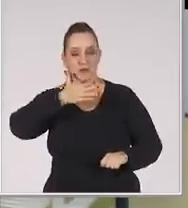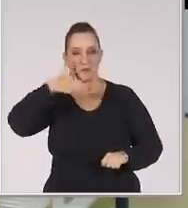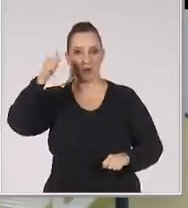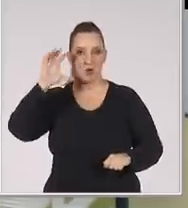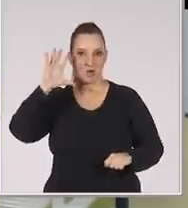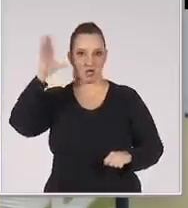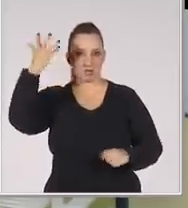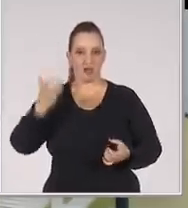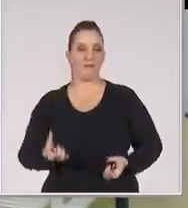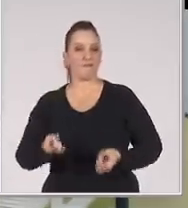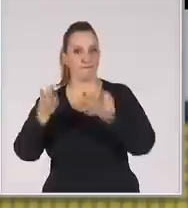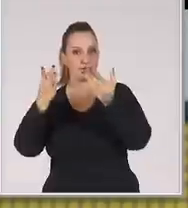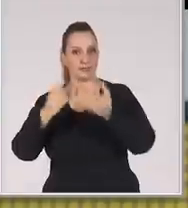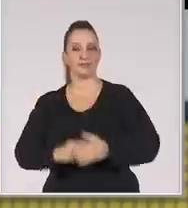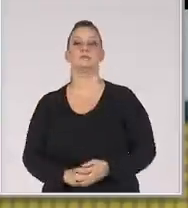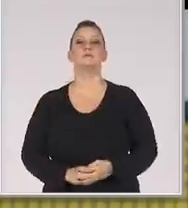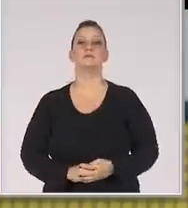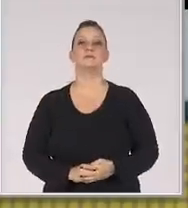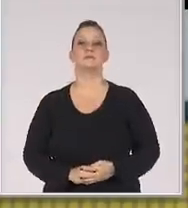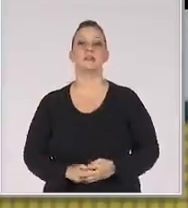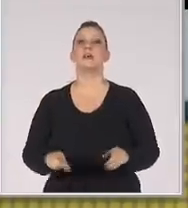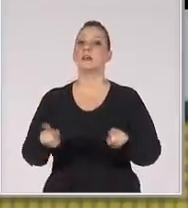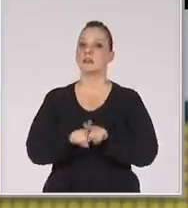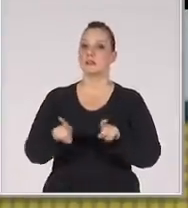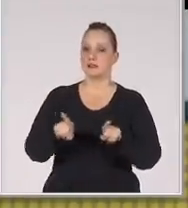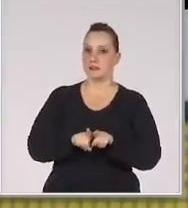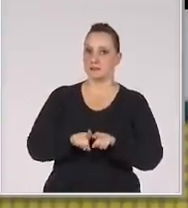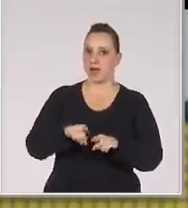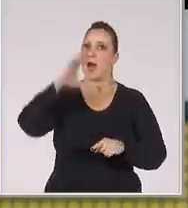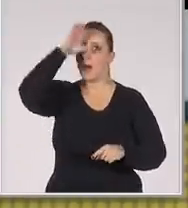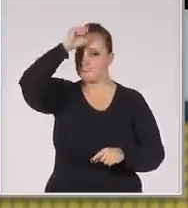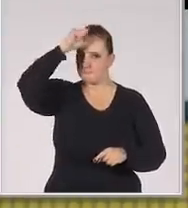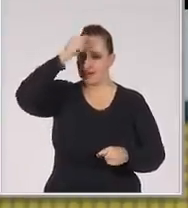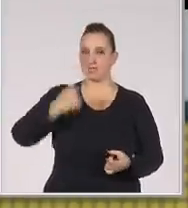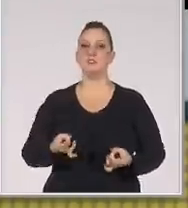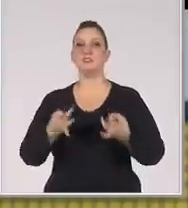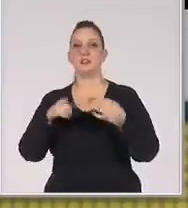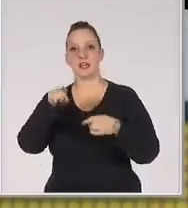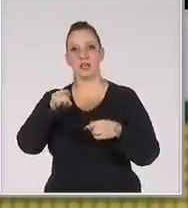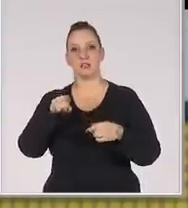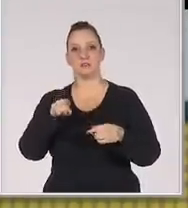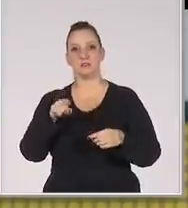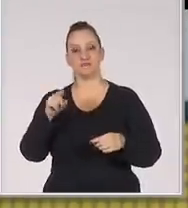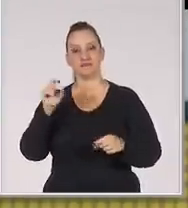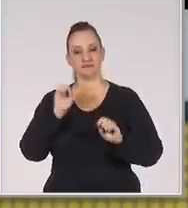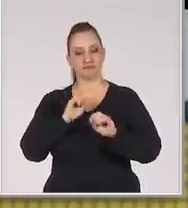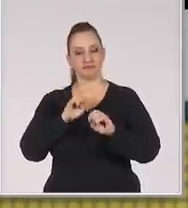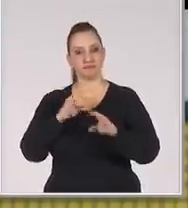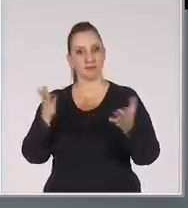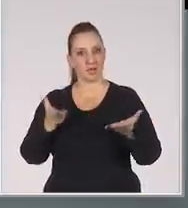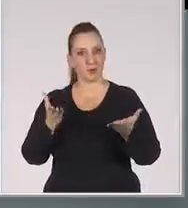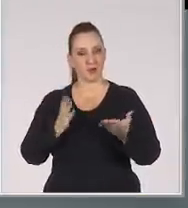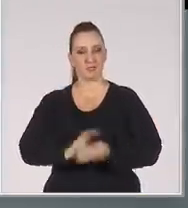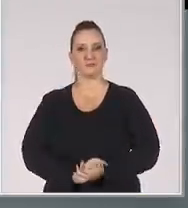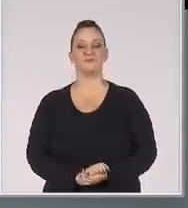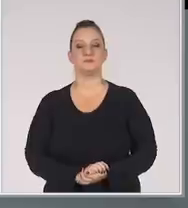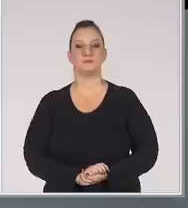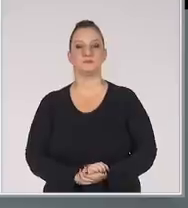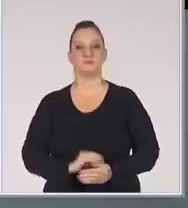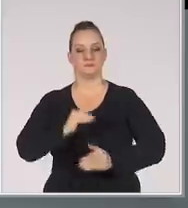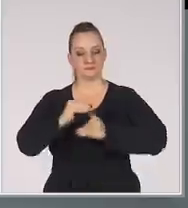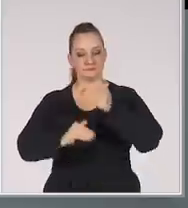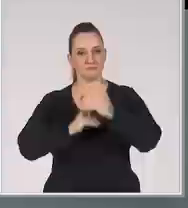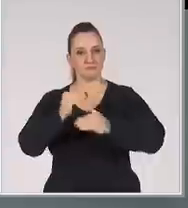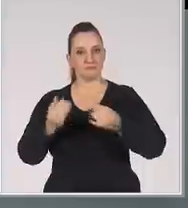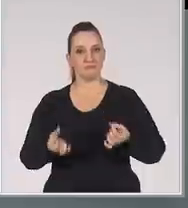melhores resultados em vendas Vender também é algo que se aprende E é isso que nós vamos ver agora O